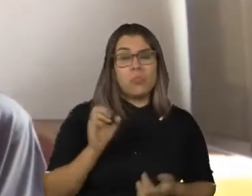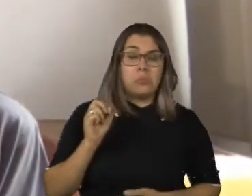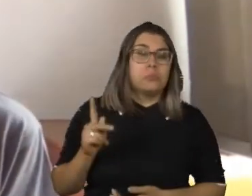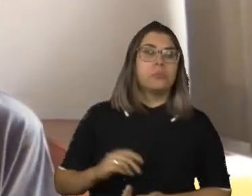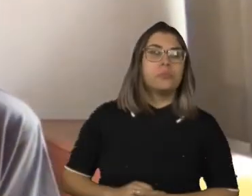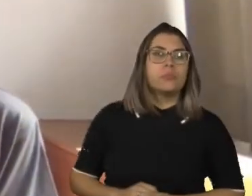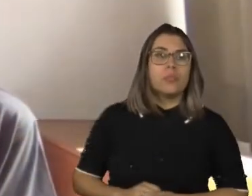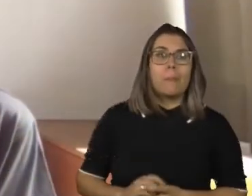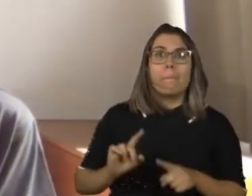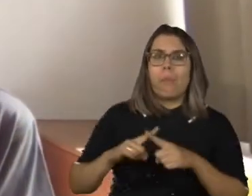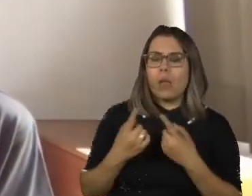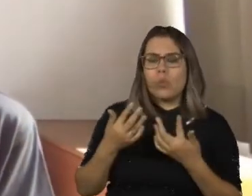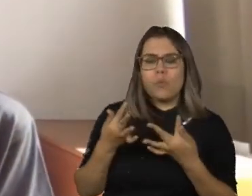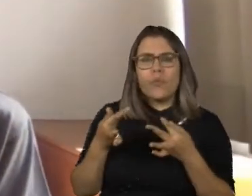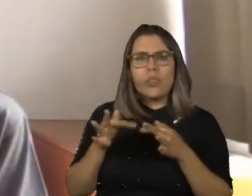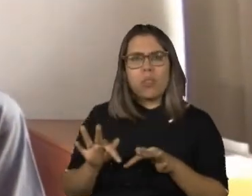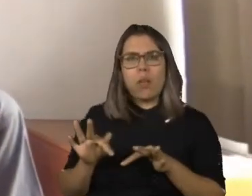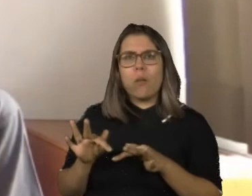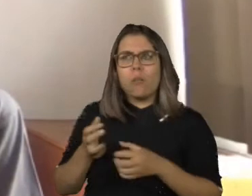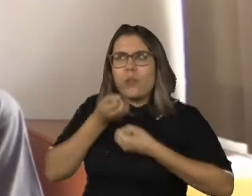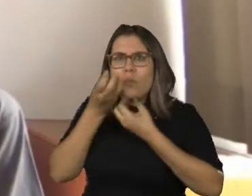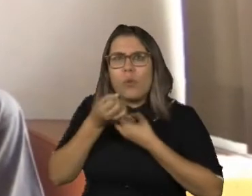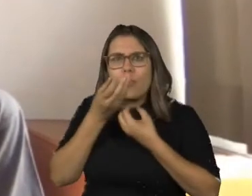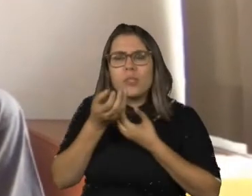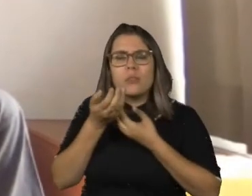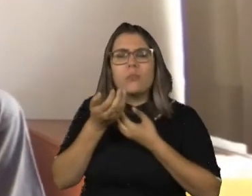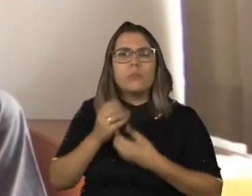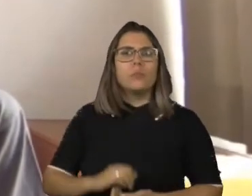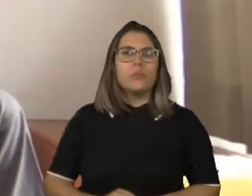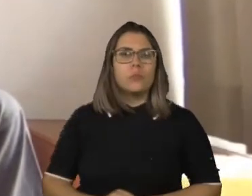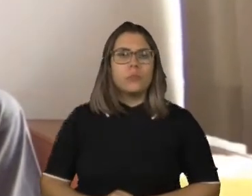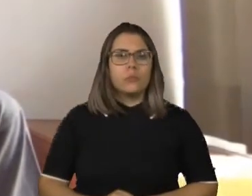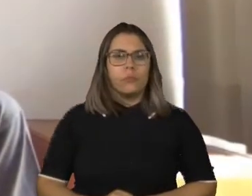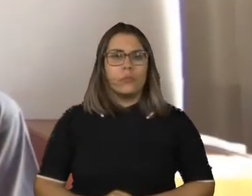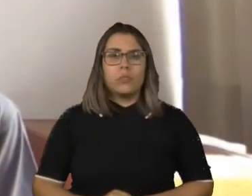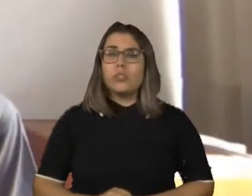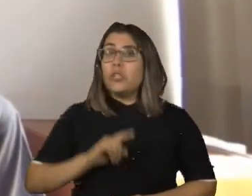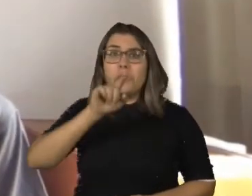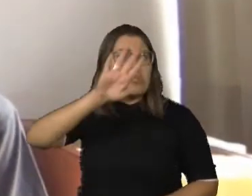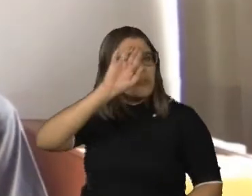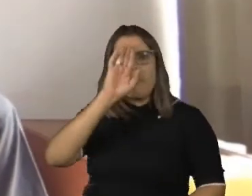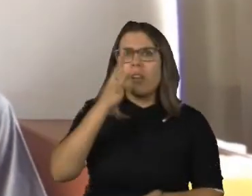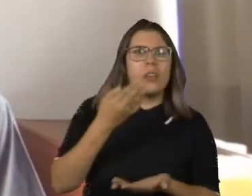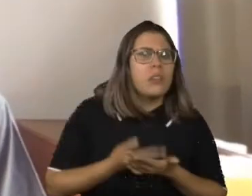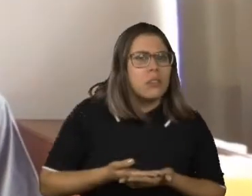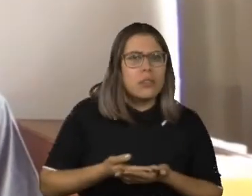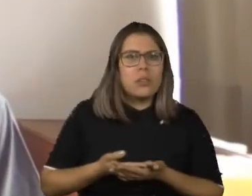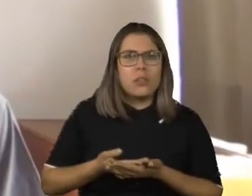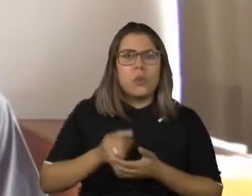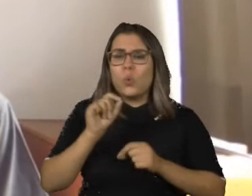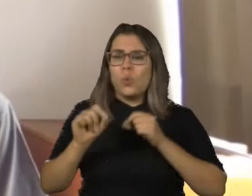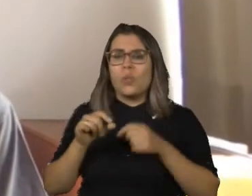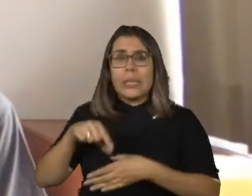Mas no final da chamada, a apresentadora completou. E vocês não vão acreditar, o líder